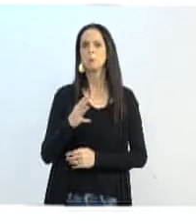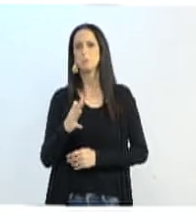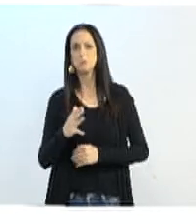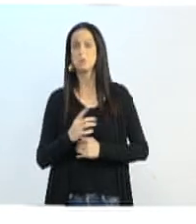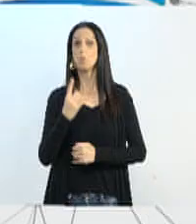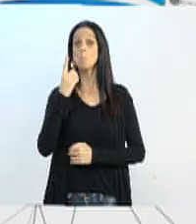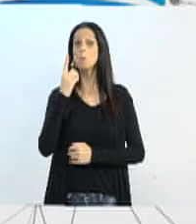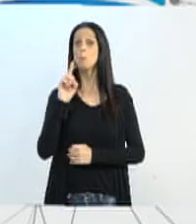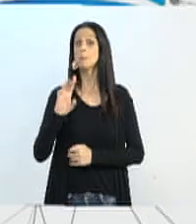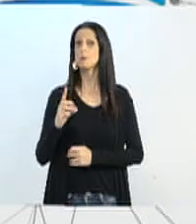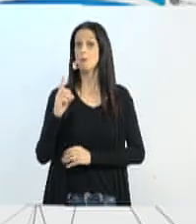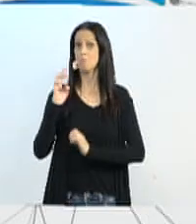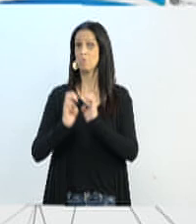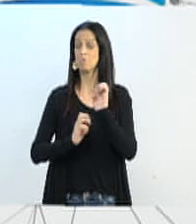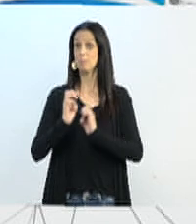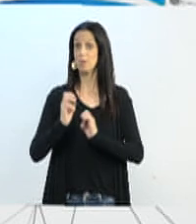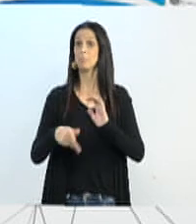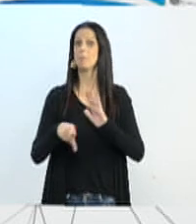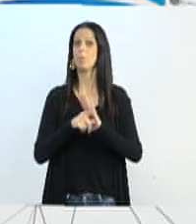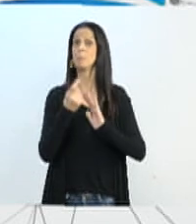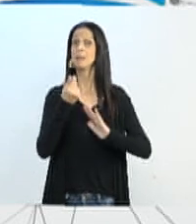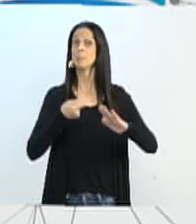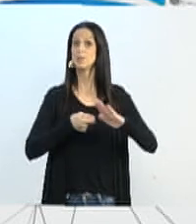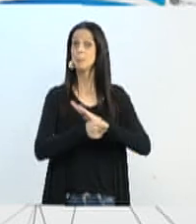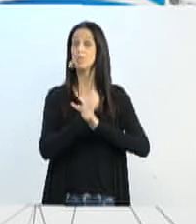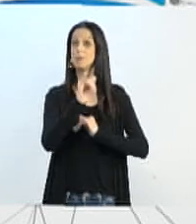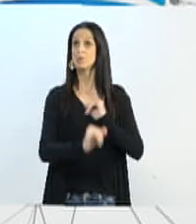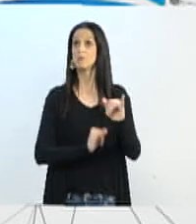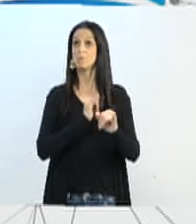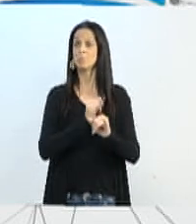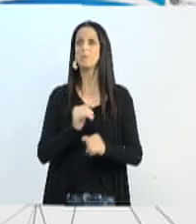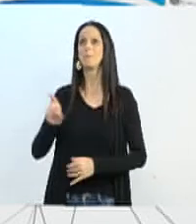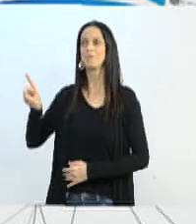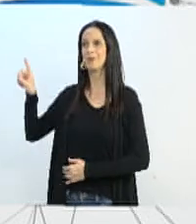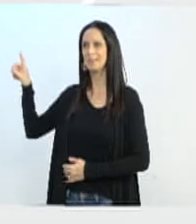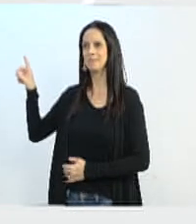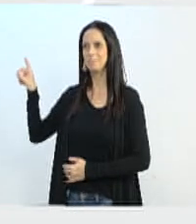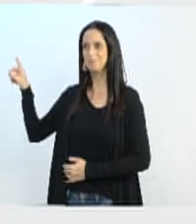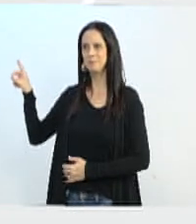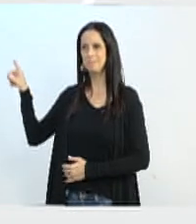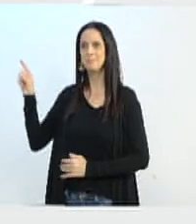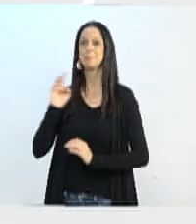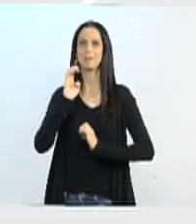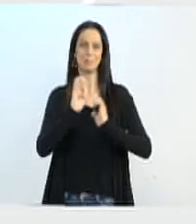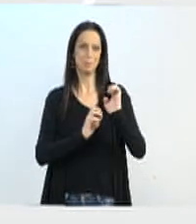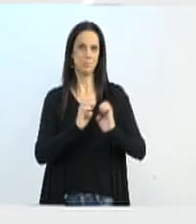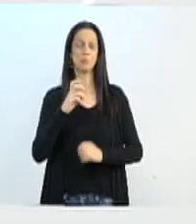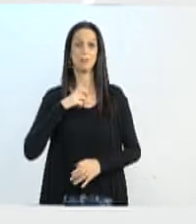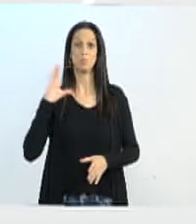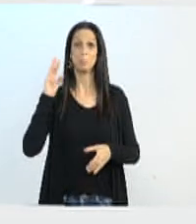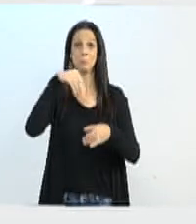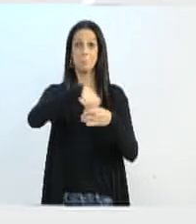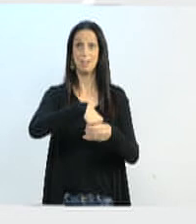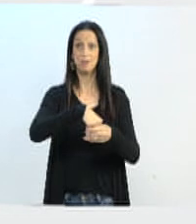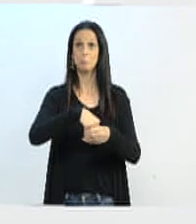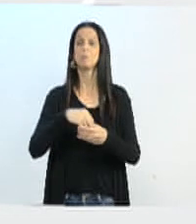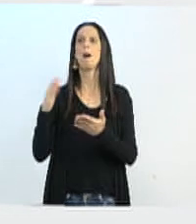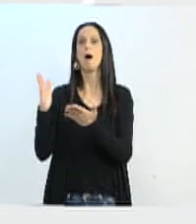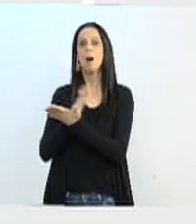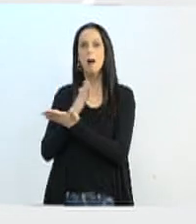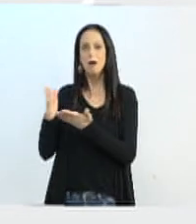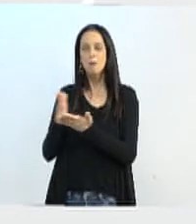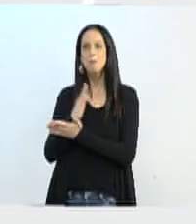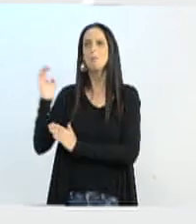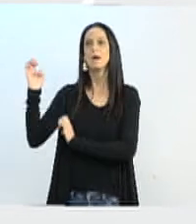investimento internacional. Essas são as empresas que nós temos incubadas lá hoje. Essas algumas das empresas